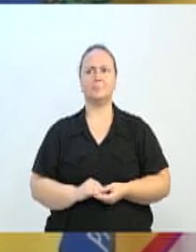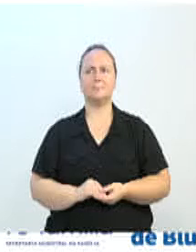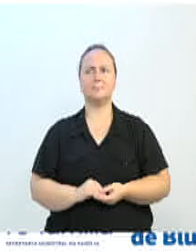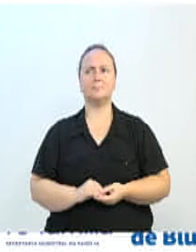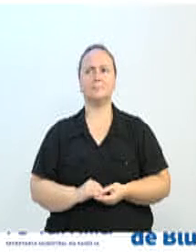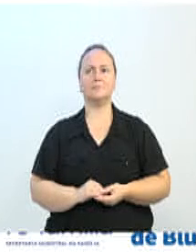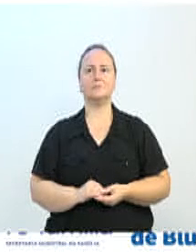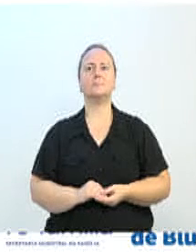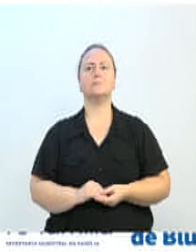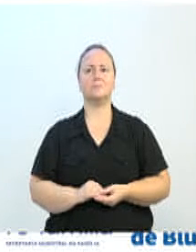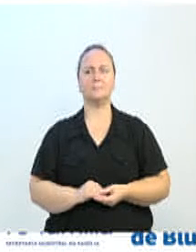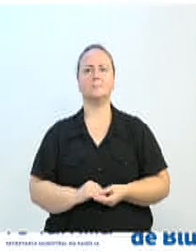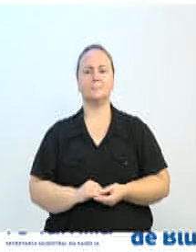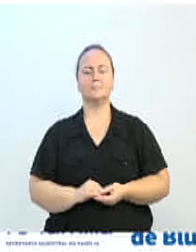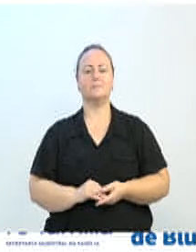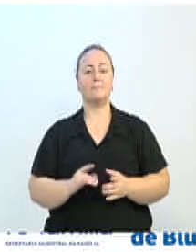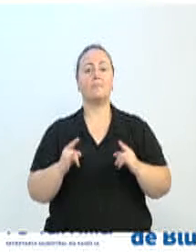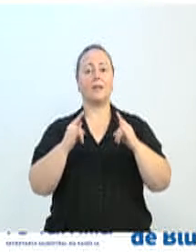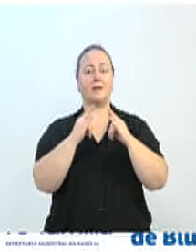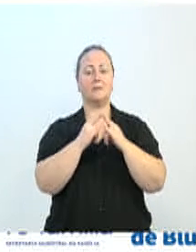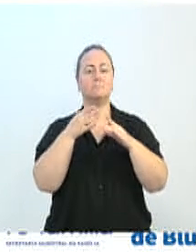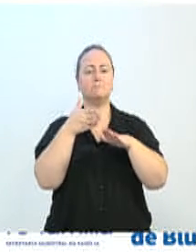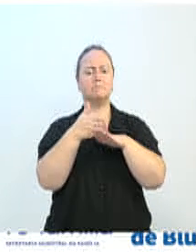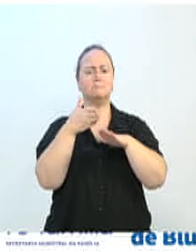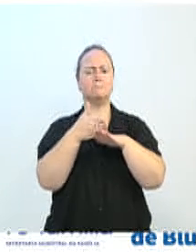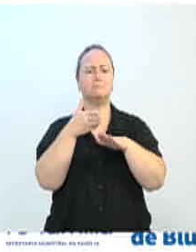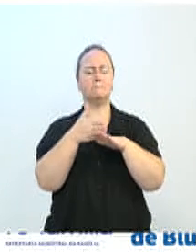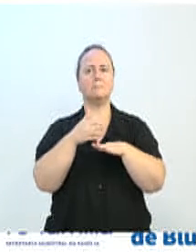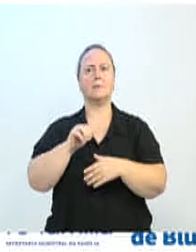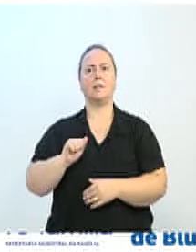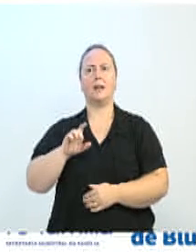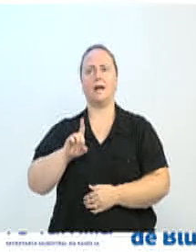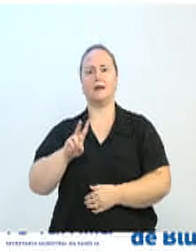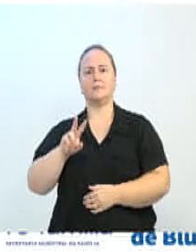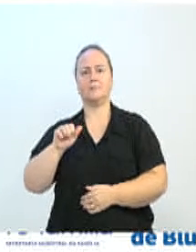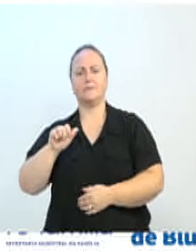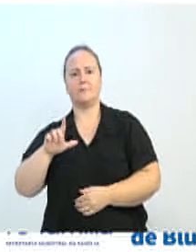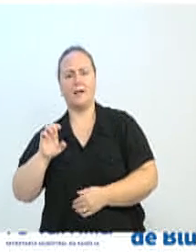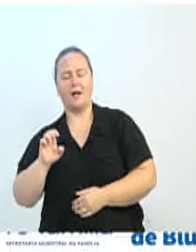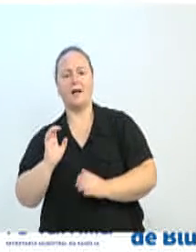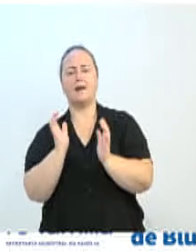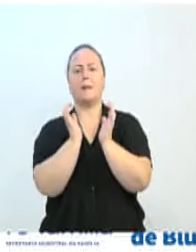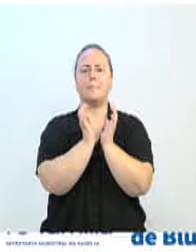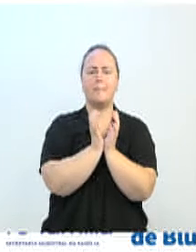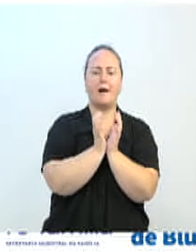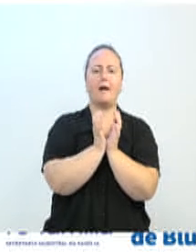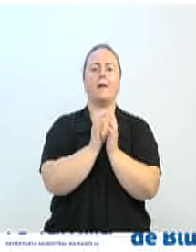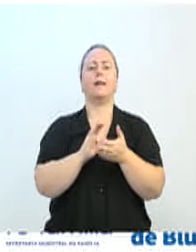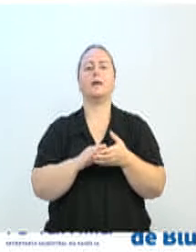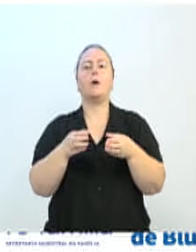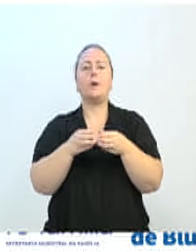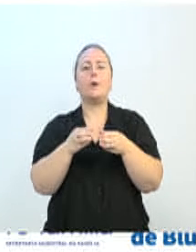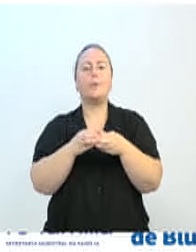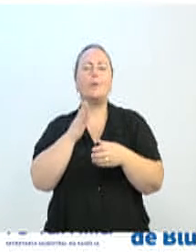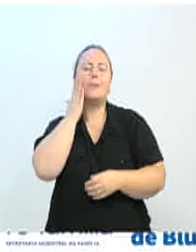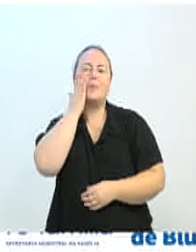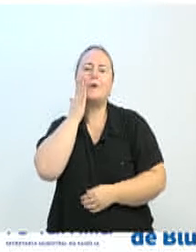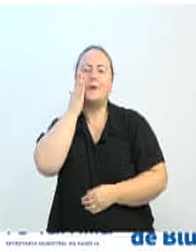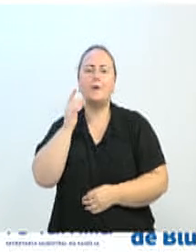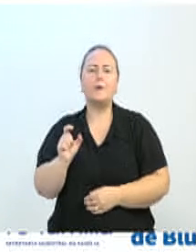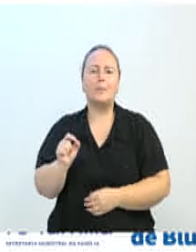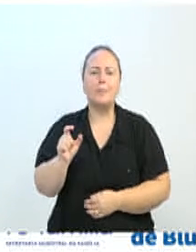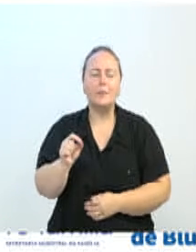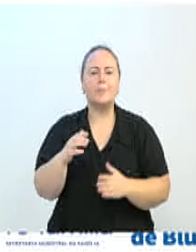As entidades que participam, a Divale, a Pai, Rede Feminina, Casa de Apoio, São Felipe